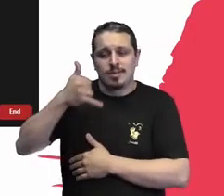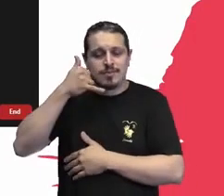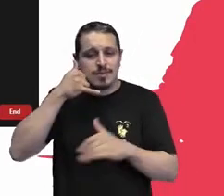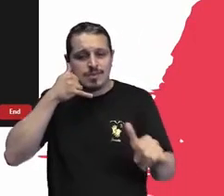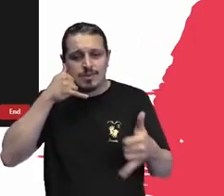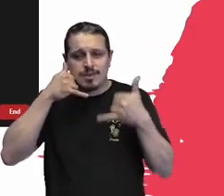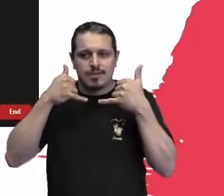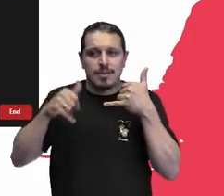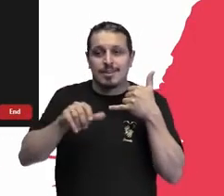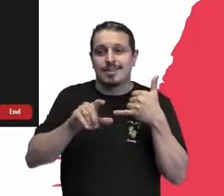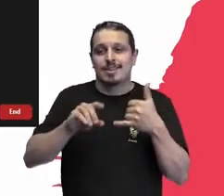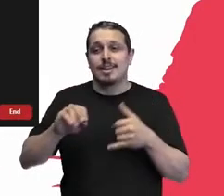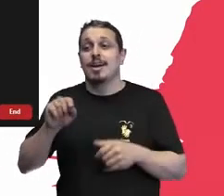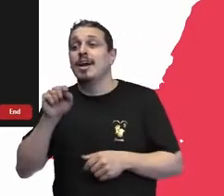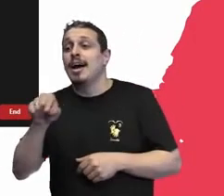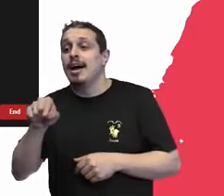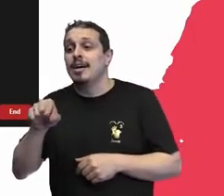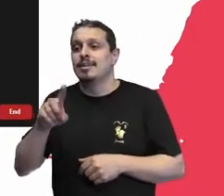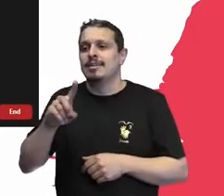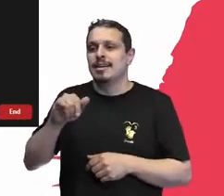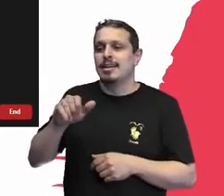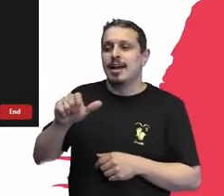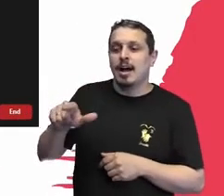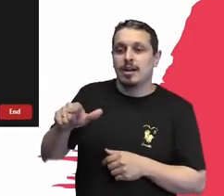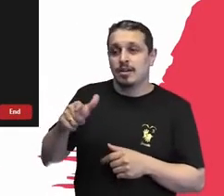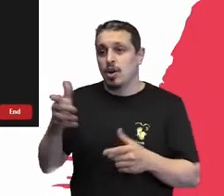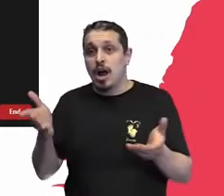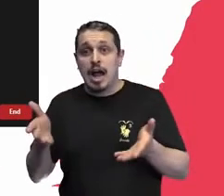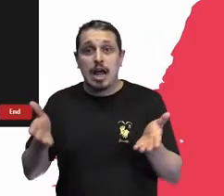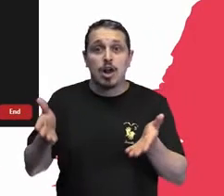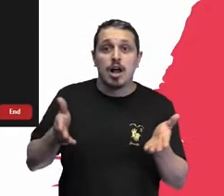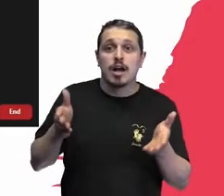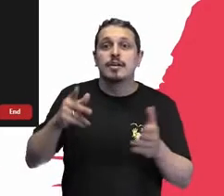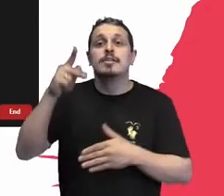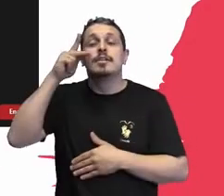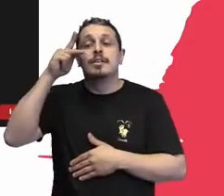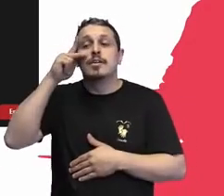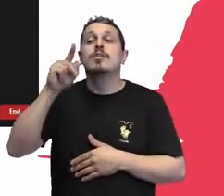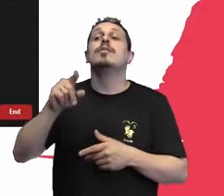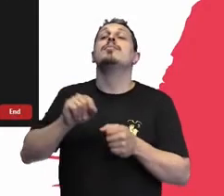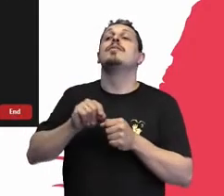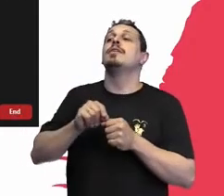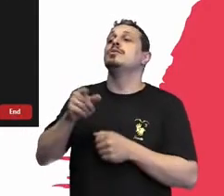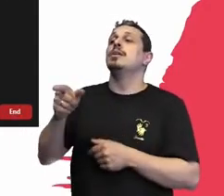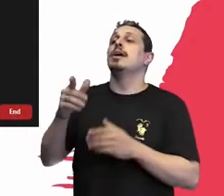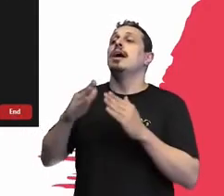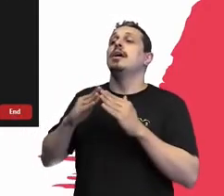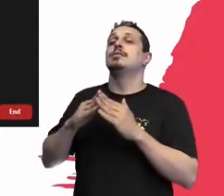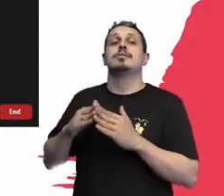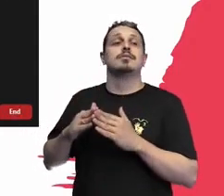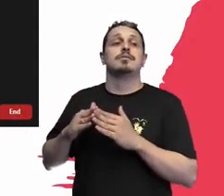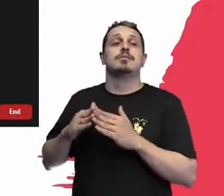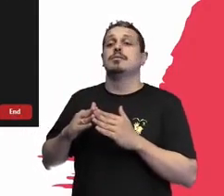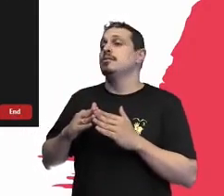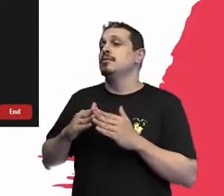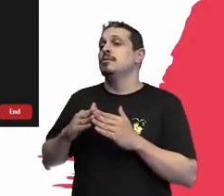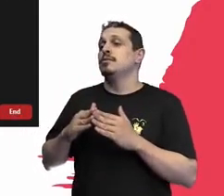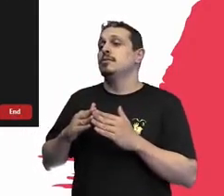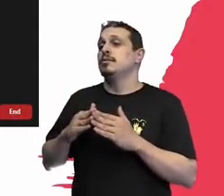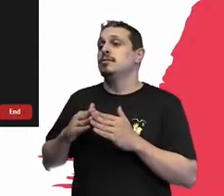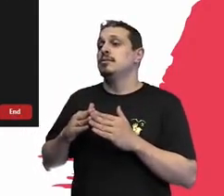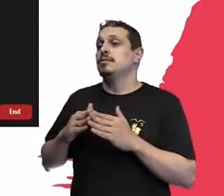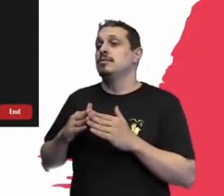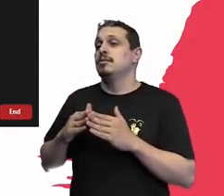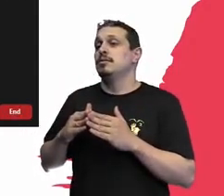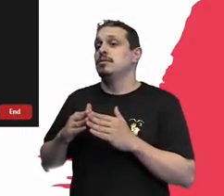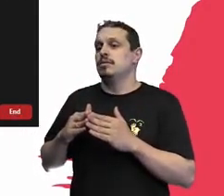ligaram e falaram, e agora, Flávia, está todo mundo dentro de casa. Agora a gente tem que falar de moradia. Né, Ju? E assim foi.